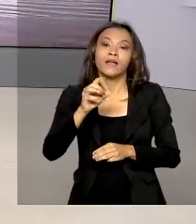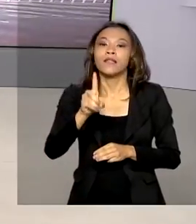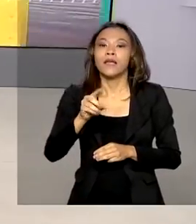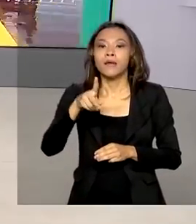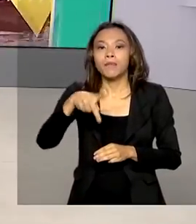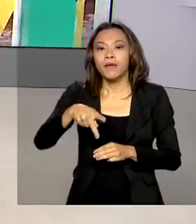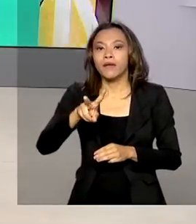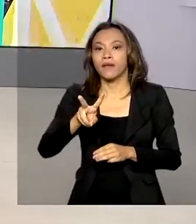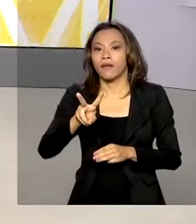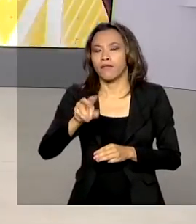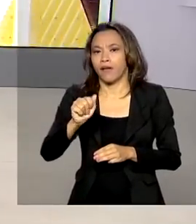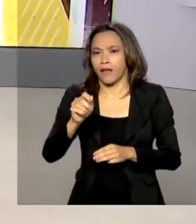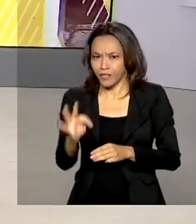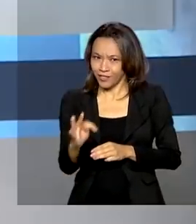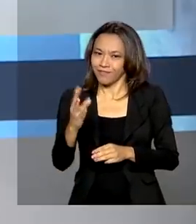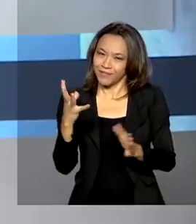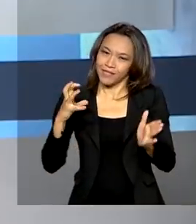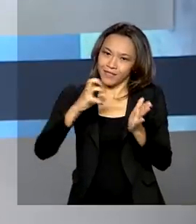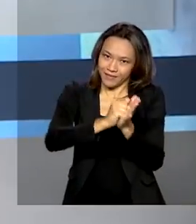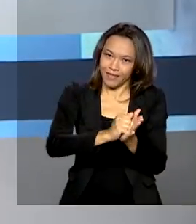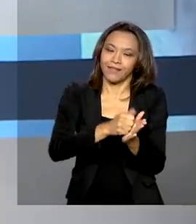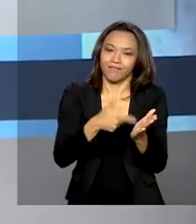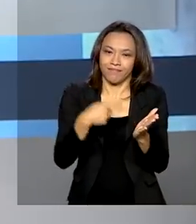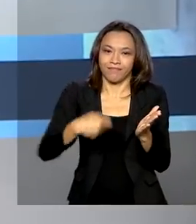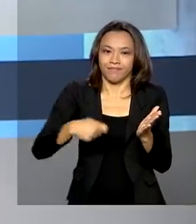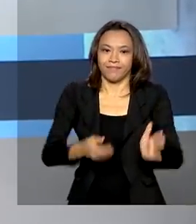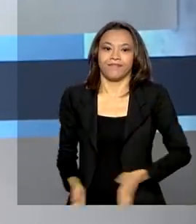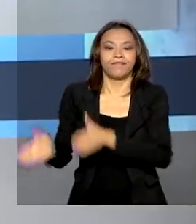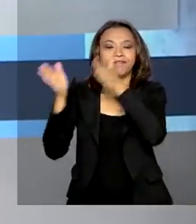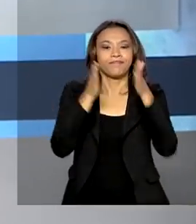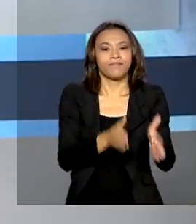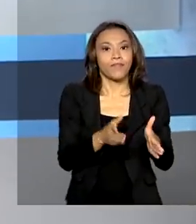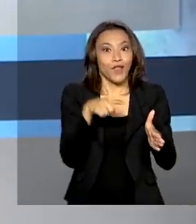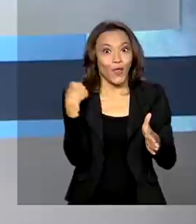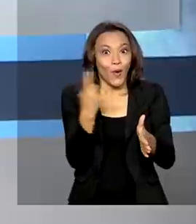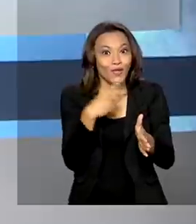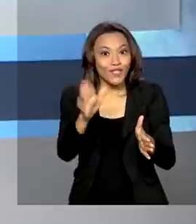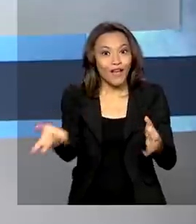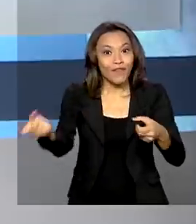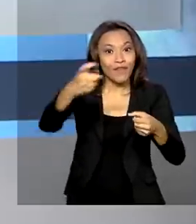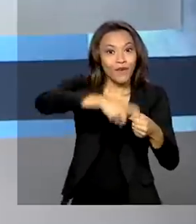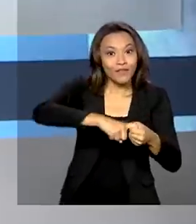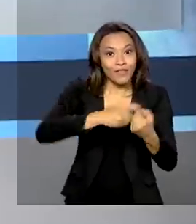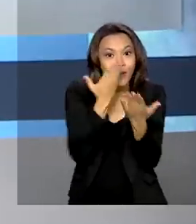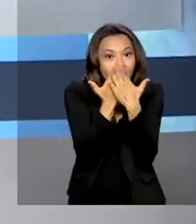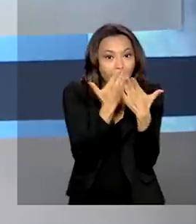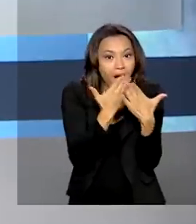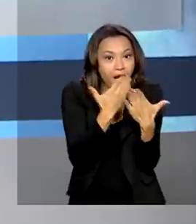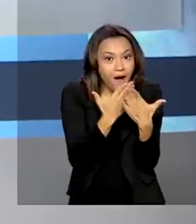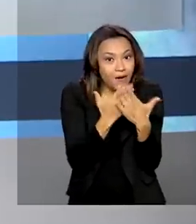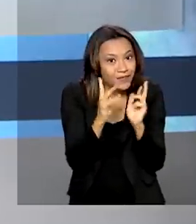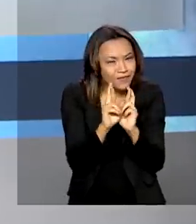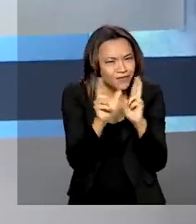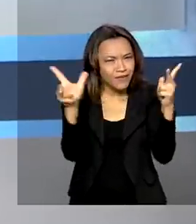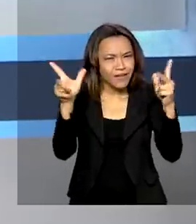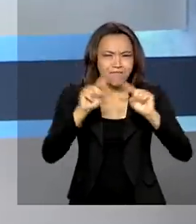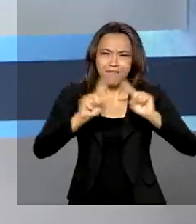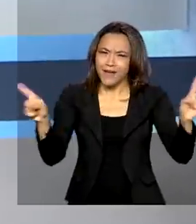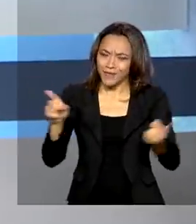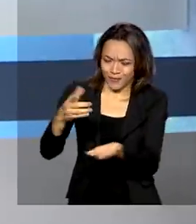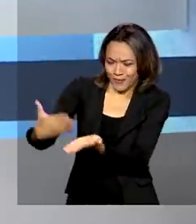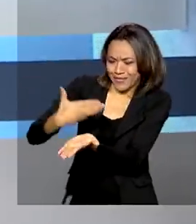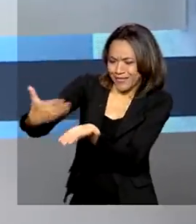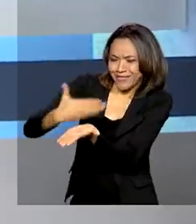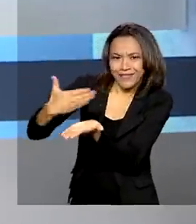cadastrar no login Caixa. Estamos vivendo uma volta às aulas diferente, mas o que não muda é que os livros